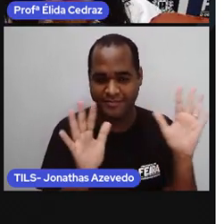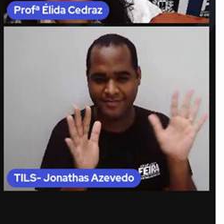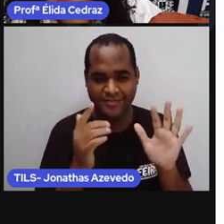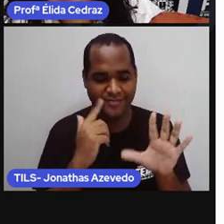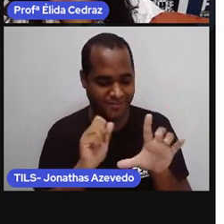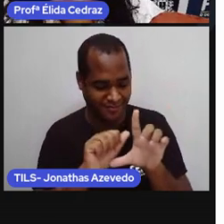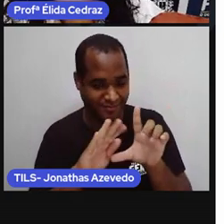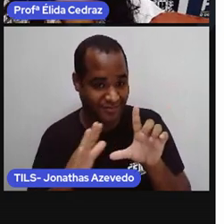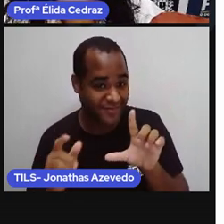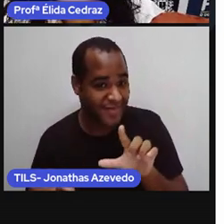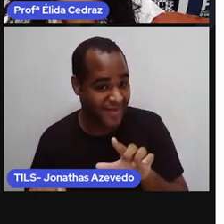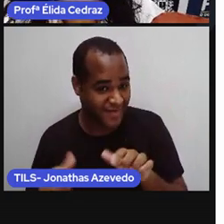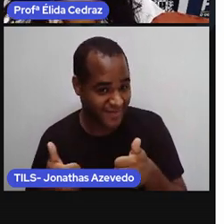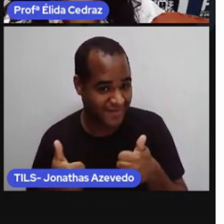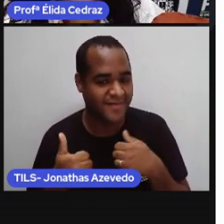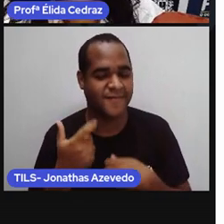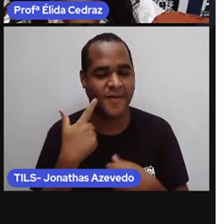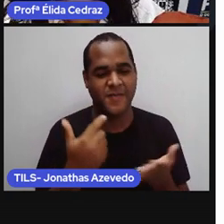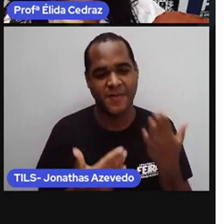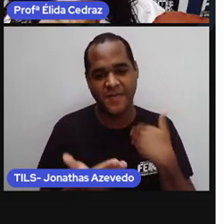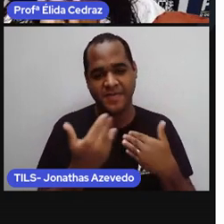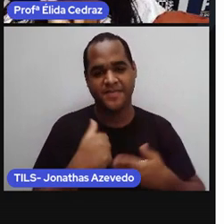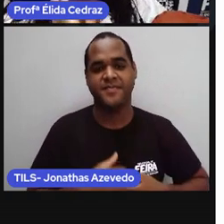Alphabeto? Isso aí. Vamos lá.